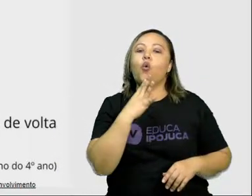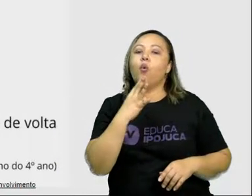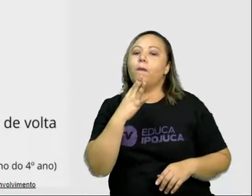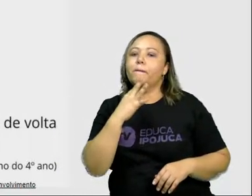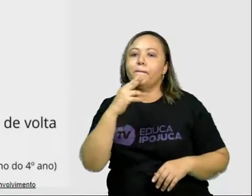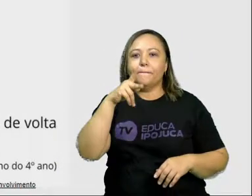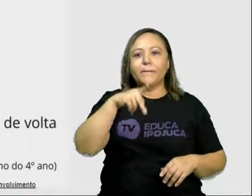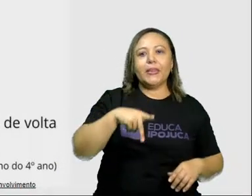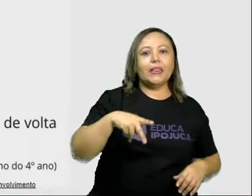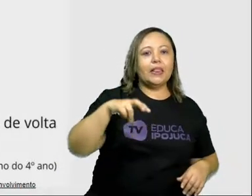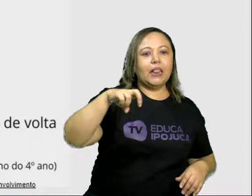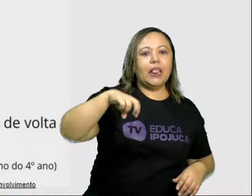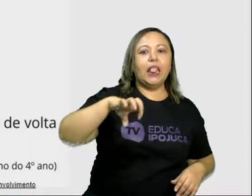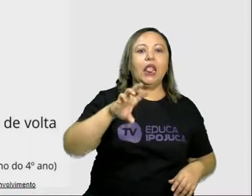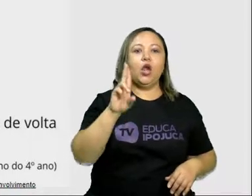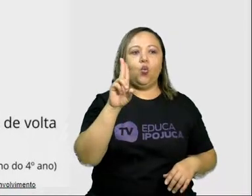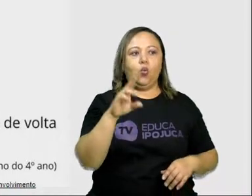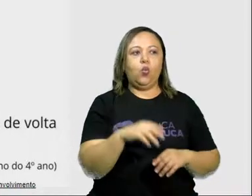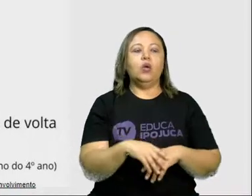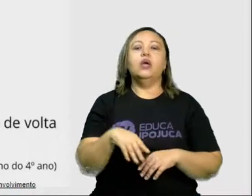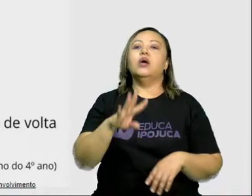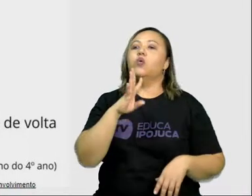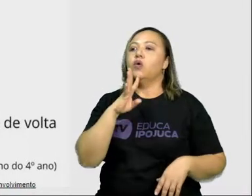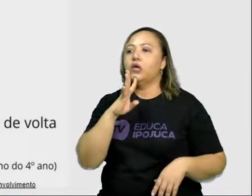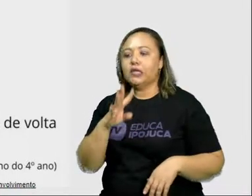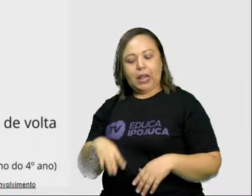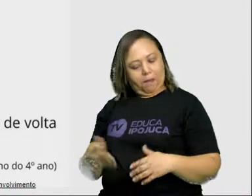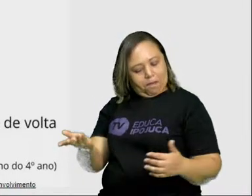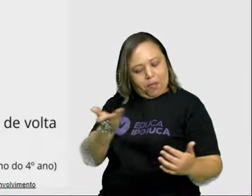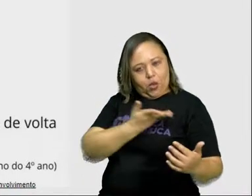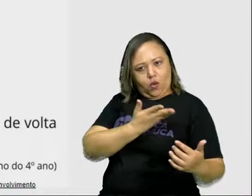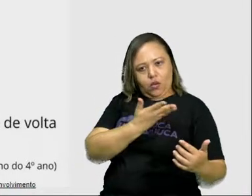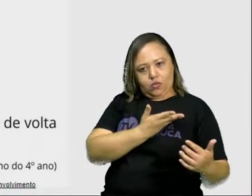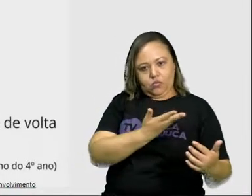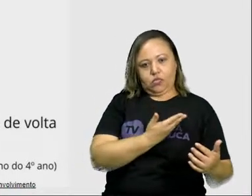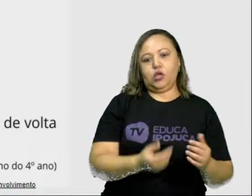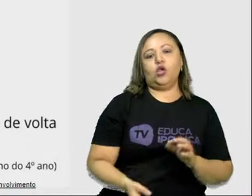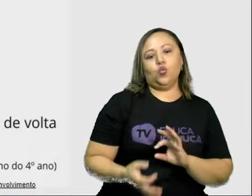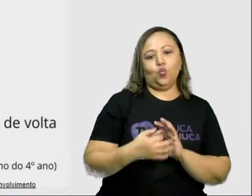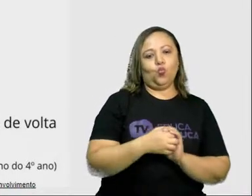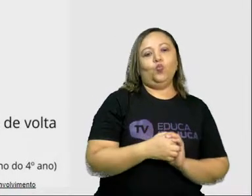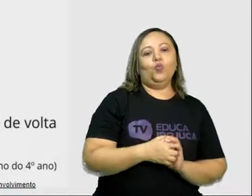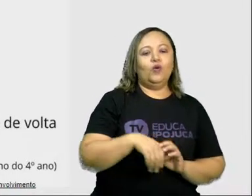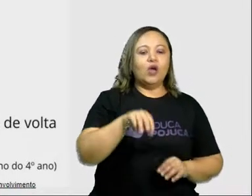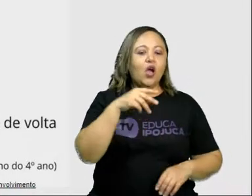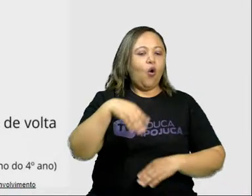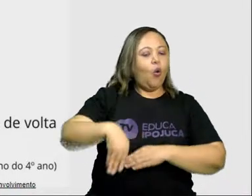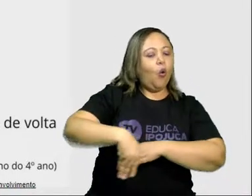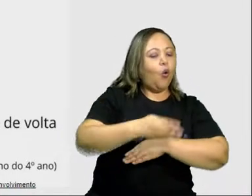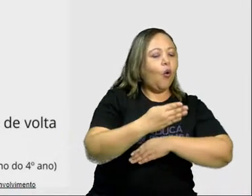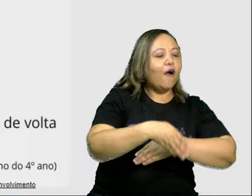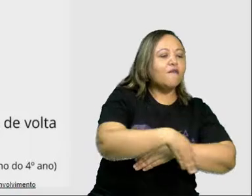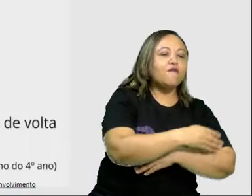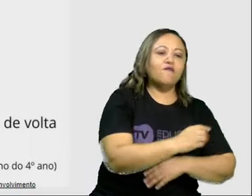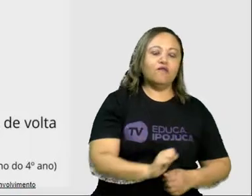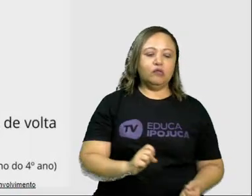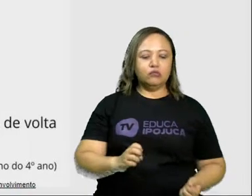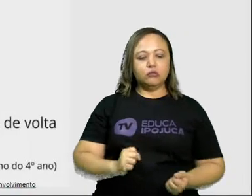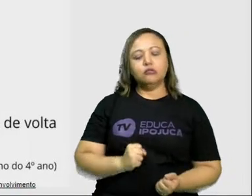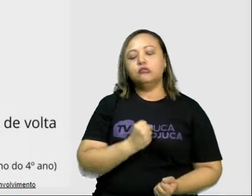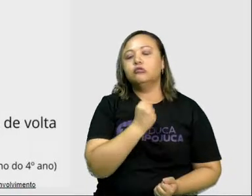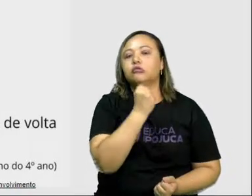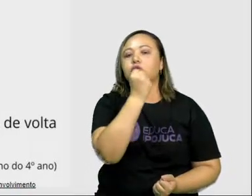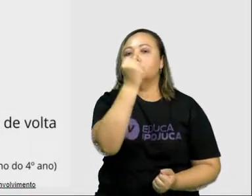Pireu? Claro, ele é um dos meus melhores amigos. E o golfinho, chateado